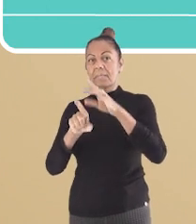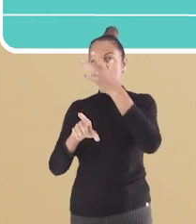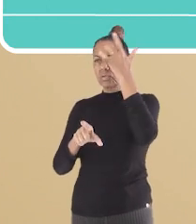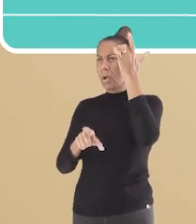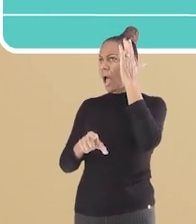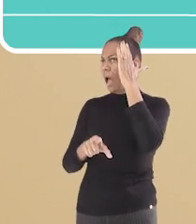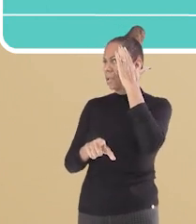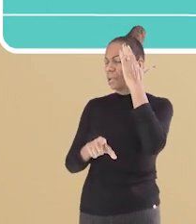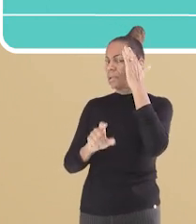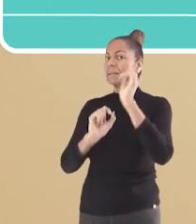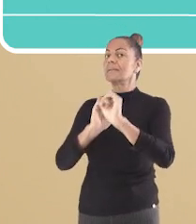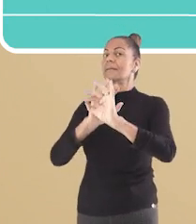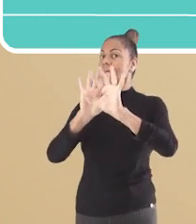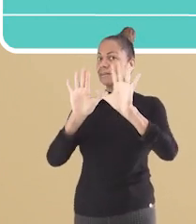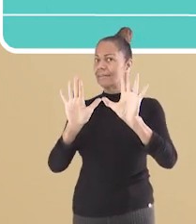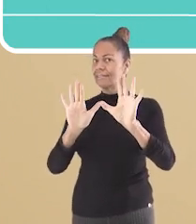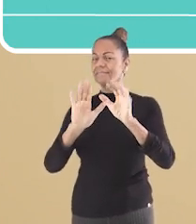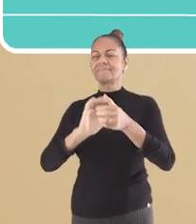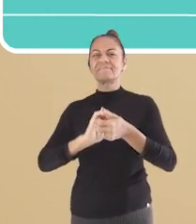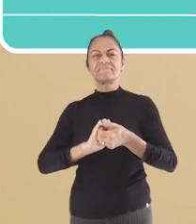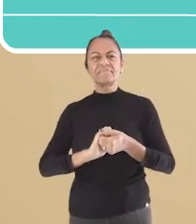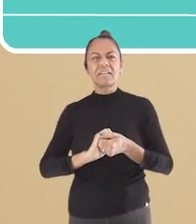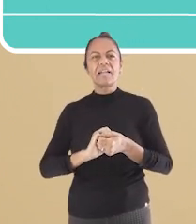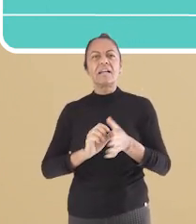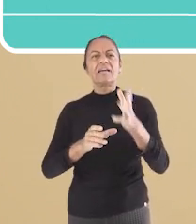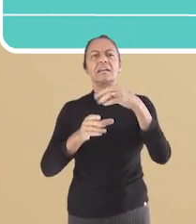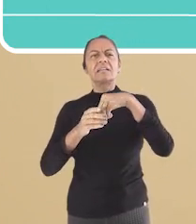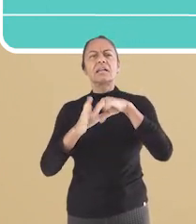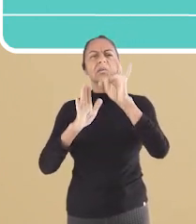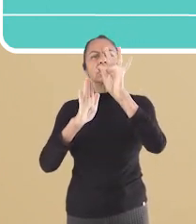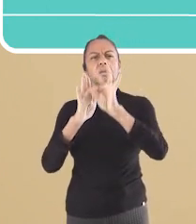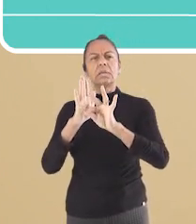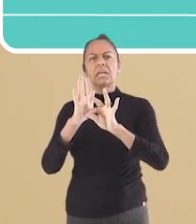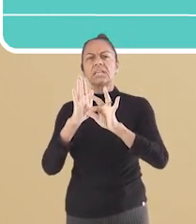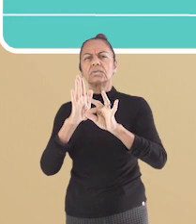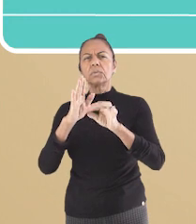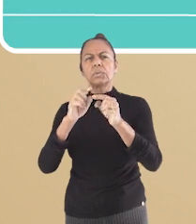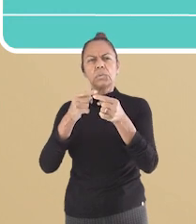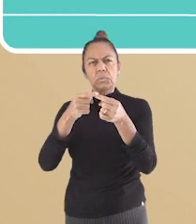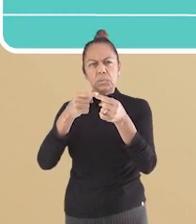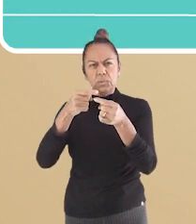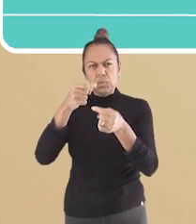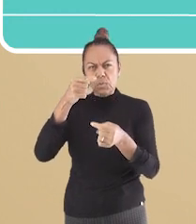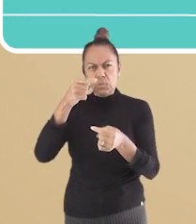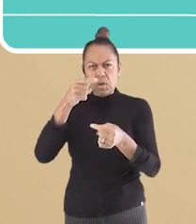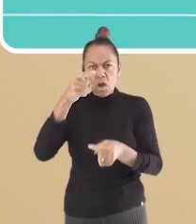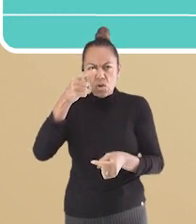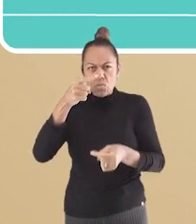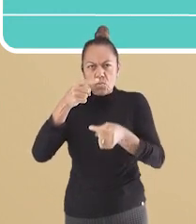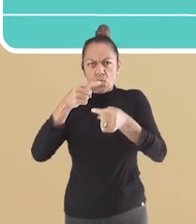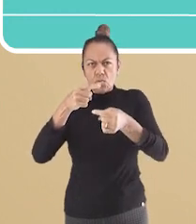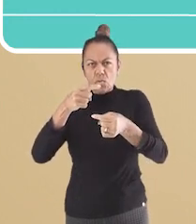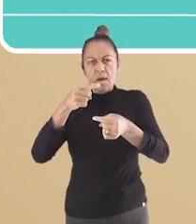atrair a nossa atenção e simples porque precisa ser entendida por todos.